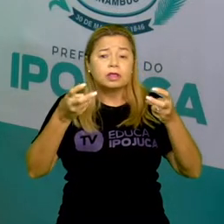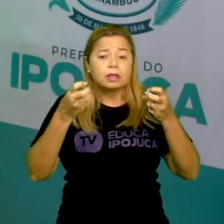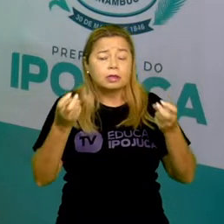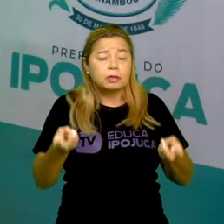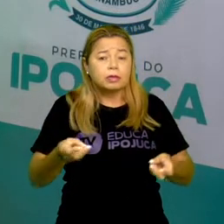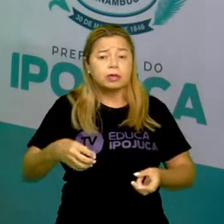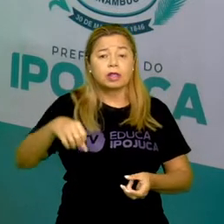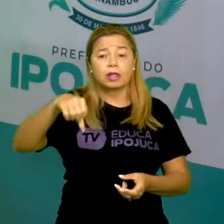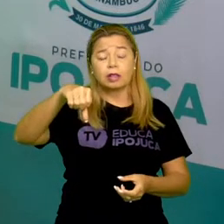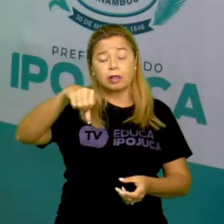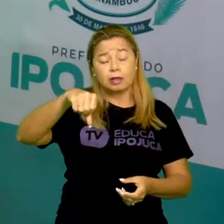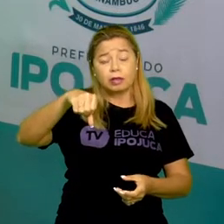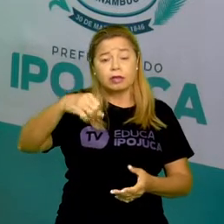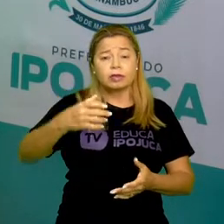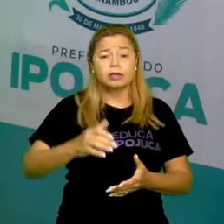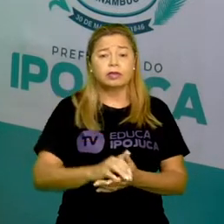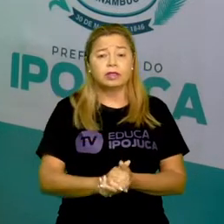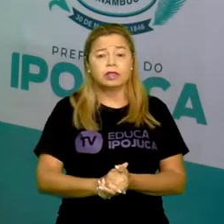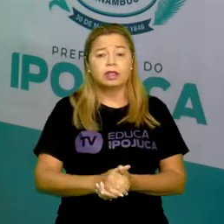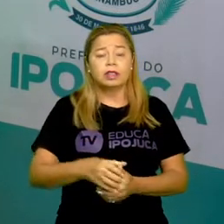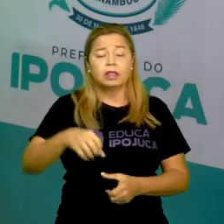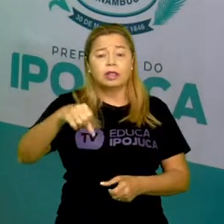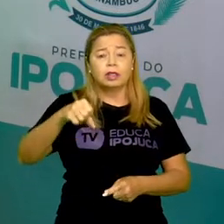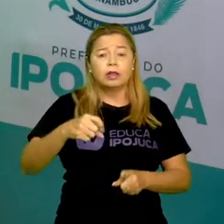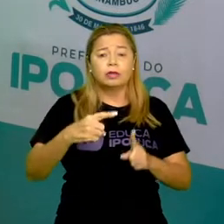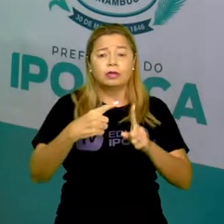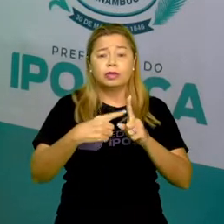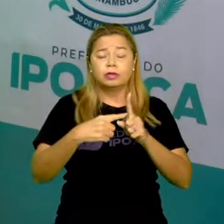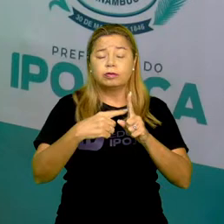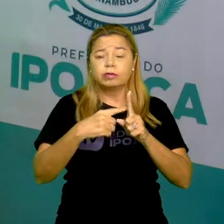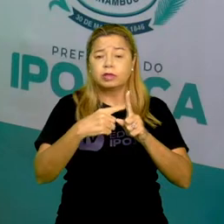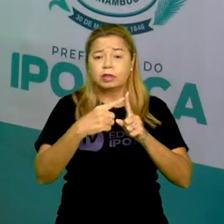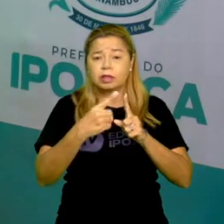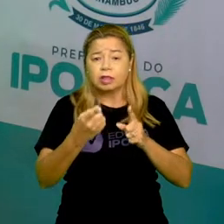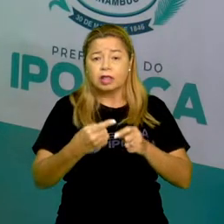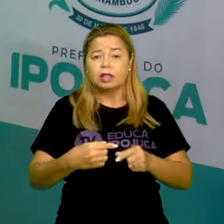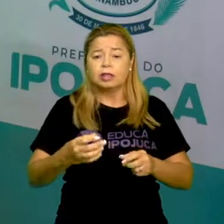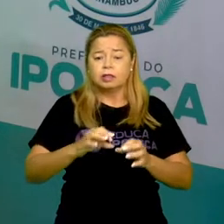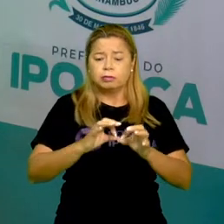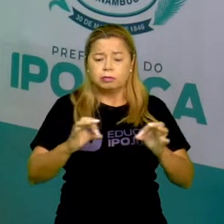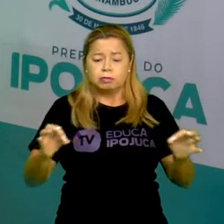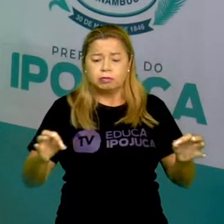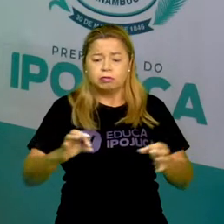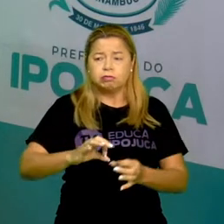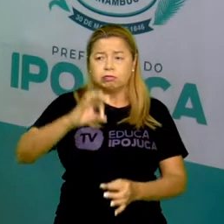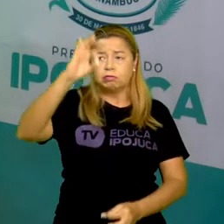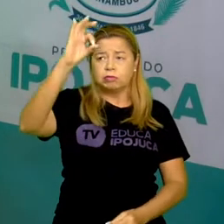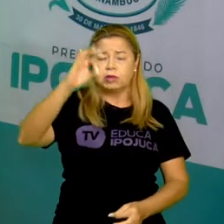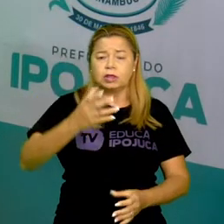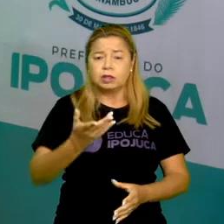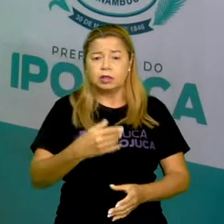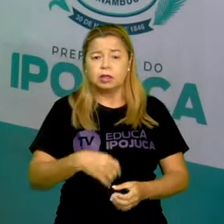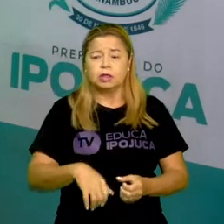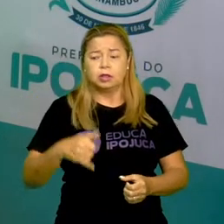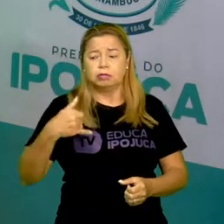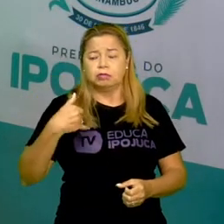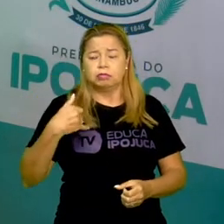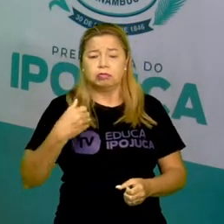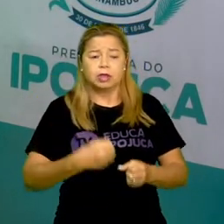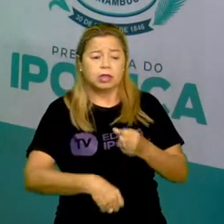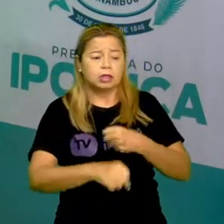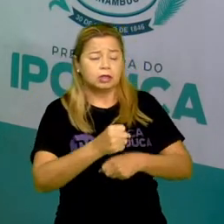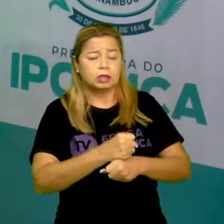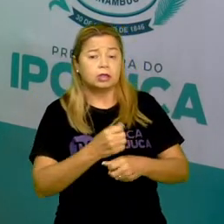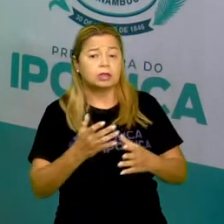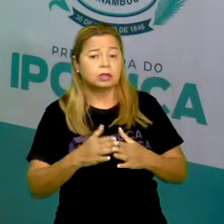o quê? E a gente tinha unidades de medidas diferentes e a gente teve que procurar a